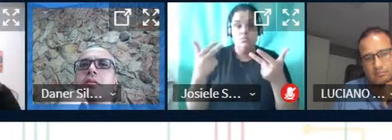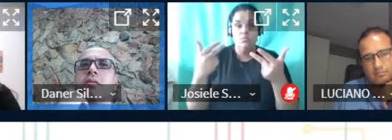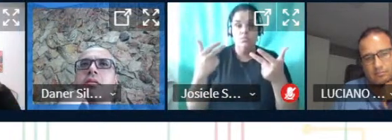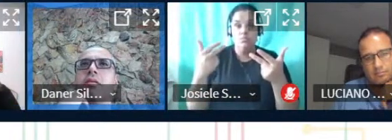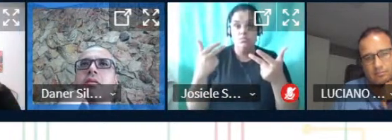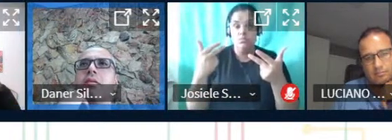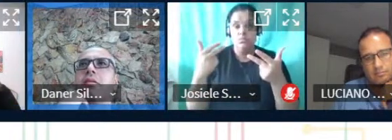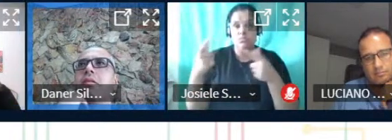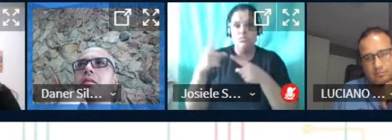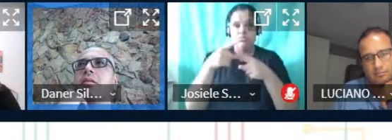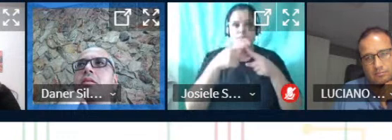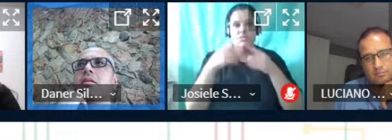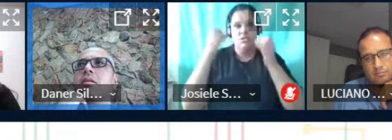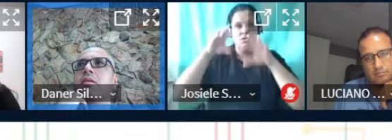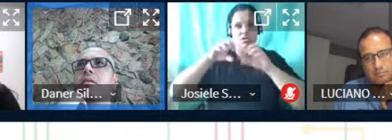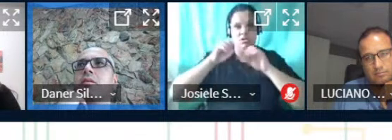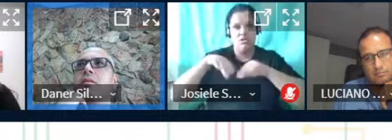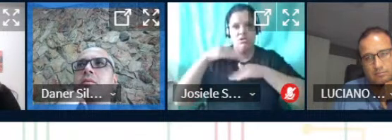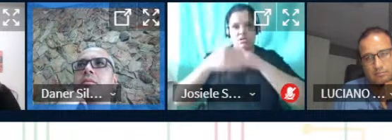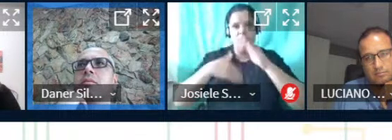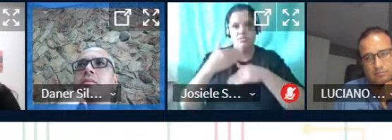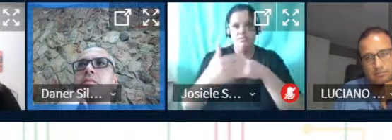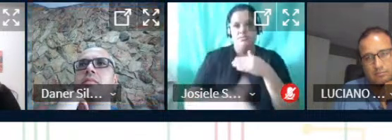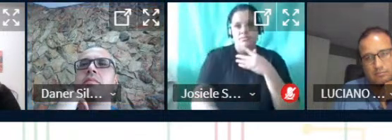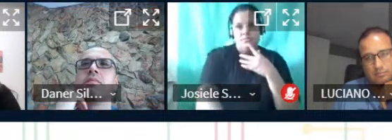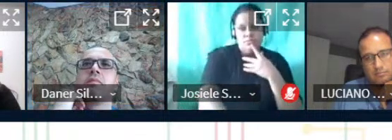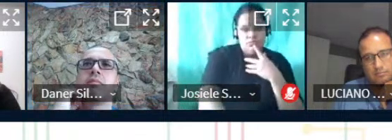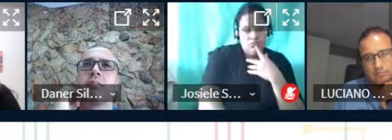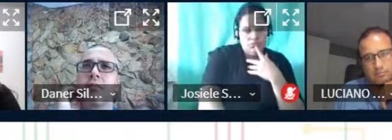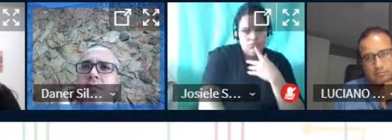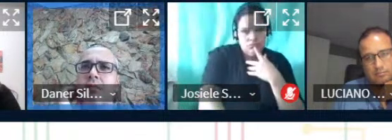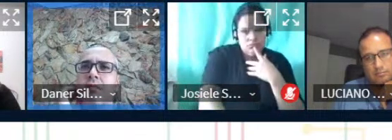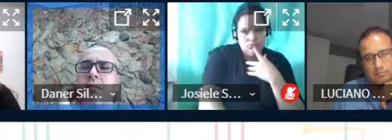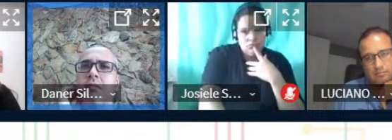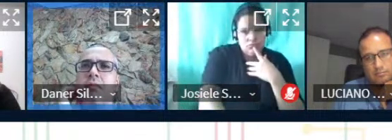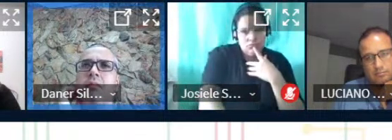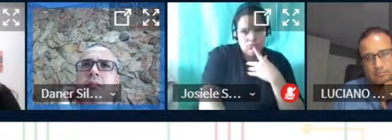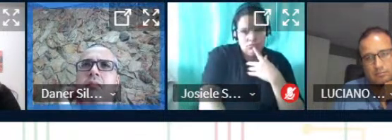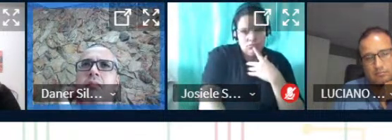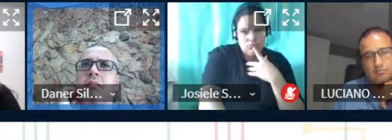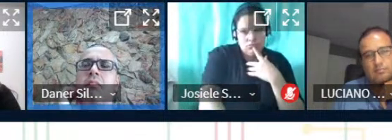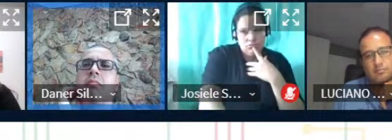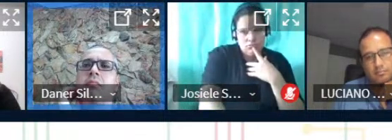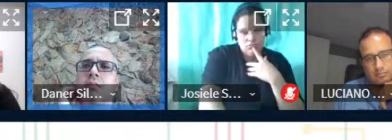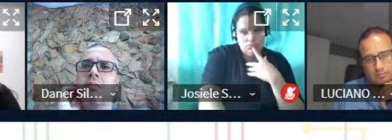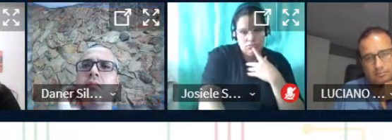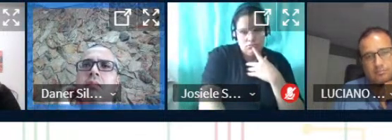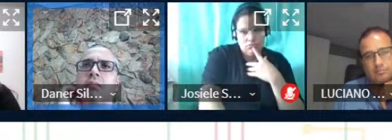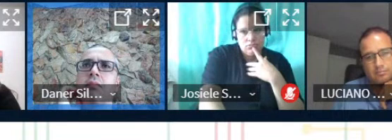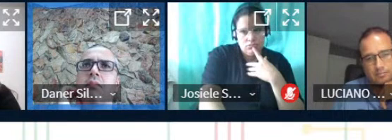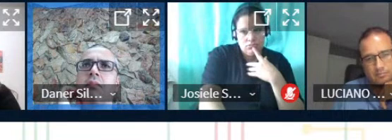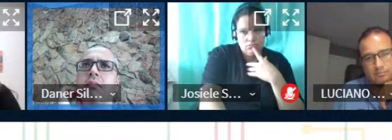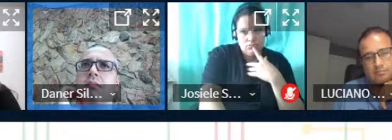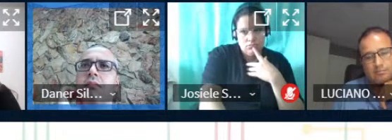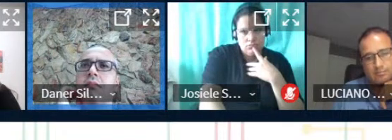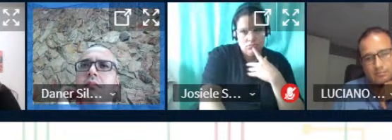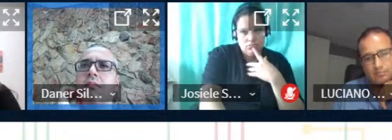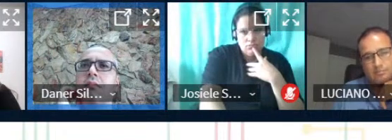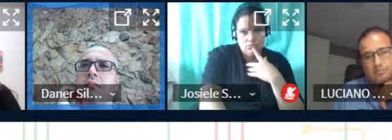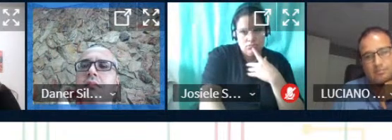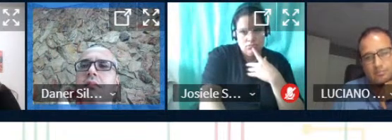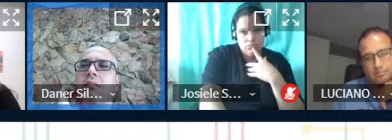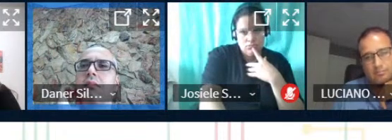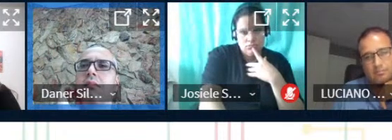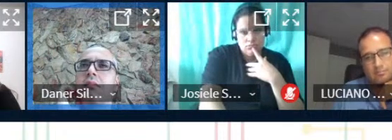educacional que o Dunner desenvolve junto com os bolsistas se transforma num hiperobjeto viaja através dos meios